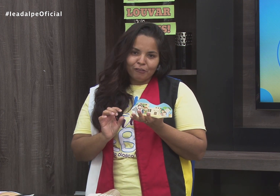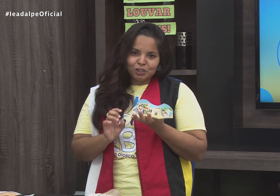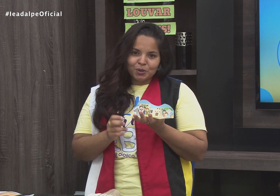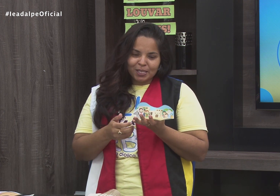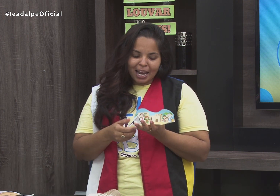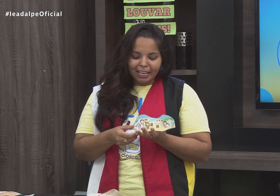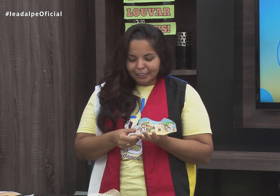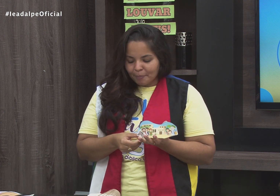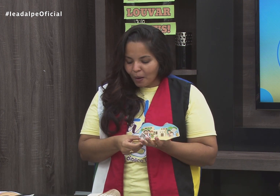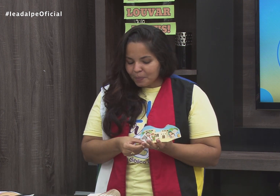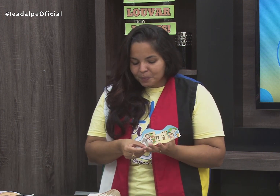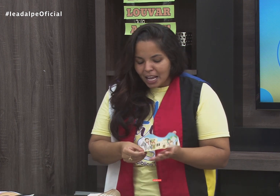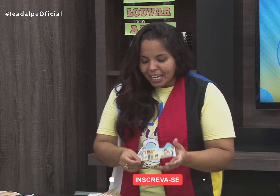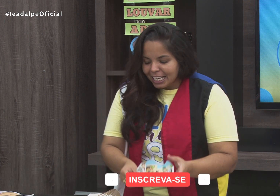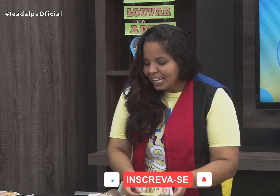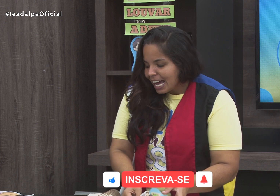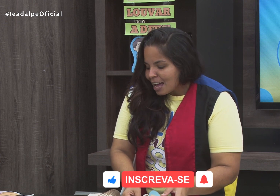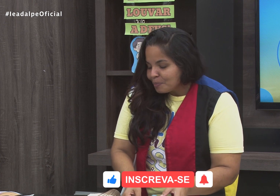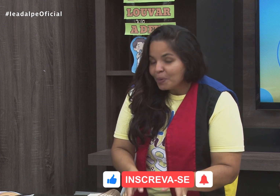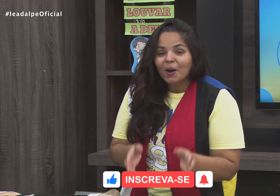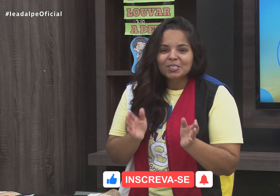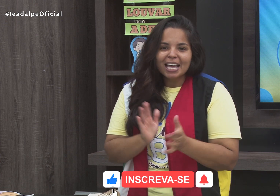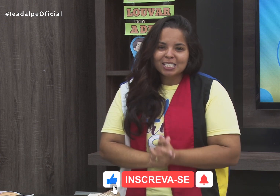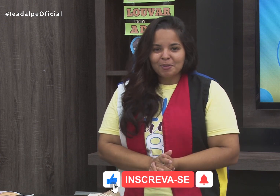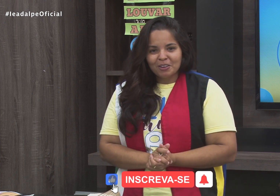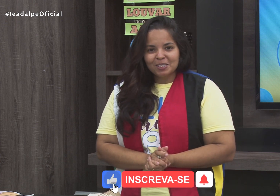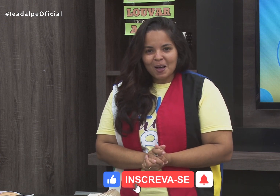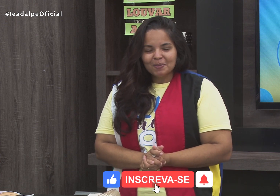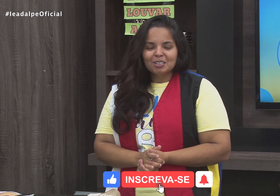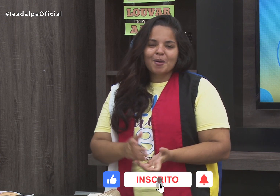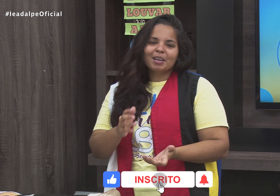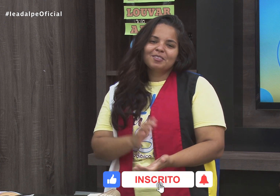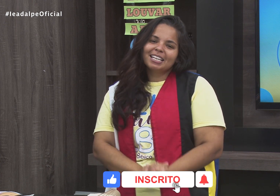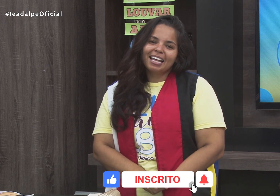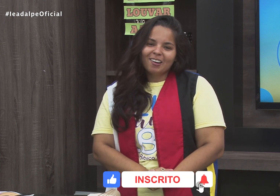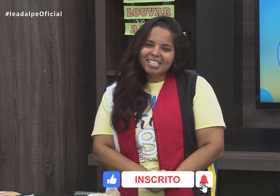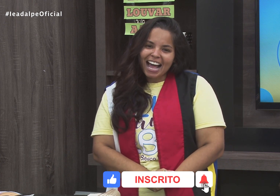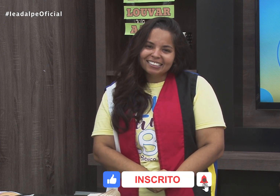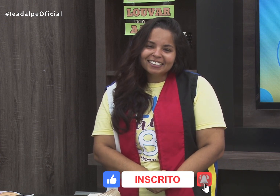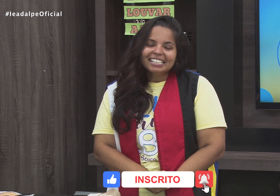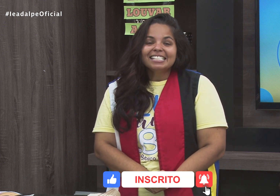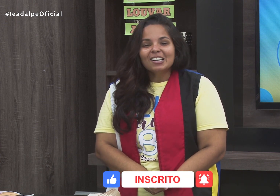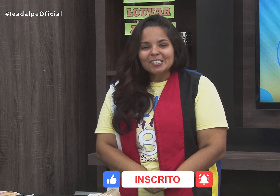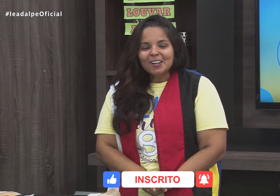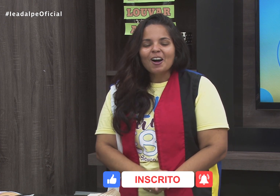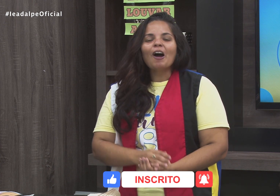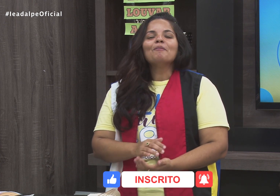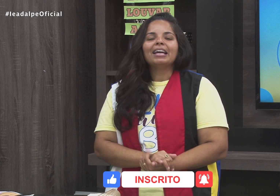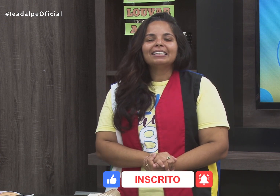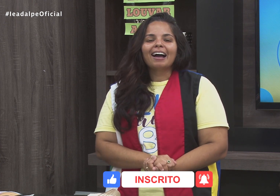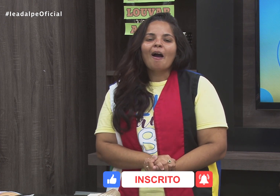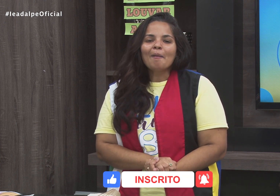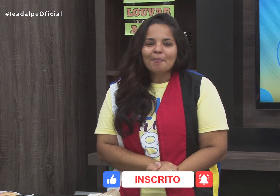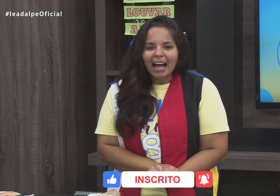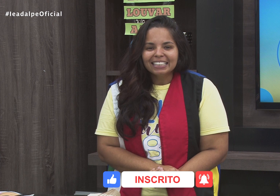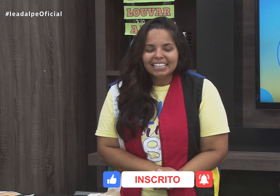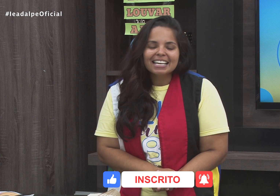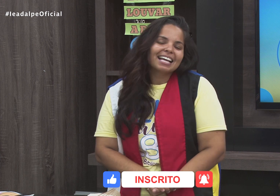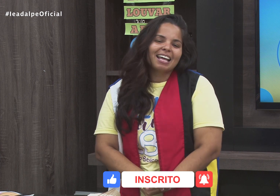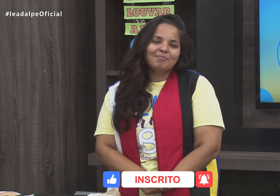triunfal em Jerusalém, tá bom? E por hoje é isso, professor, espero que você tenha gostado, se gostou, comenta,